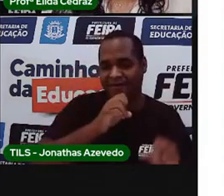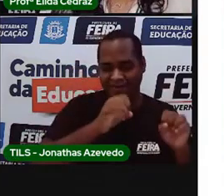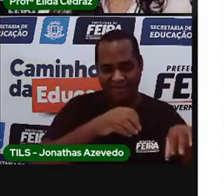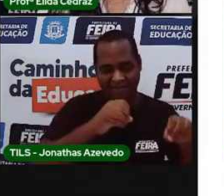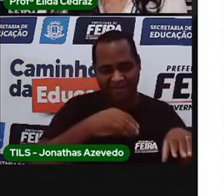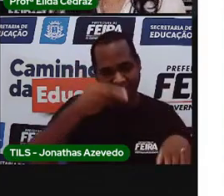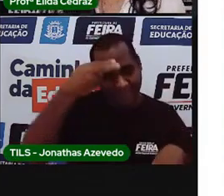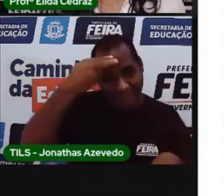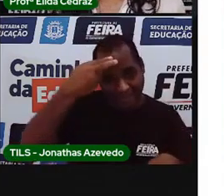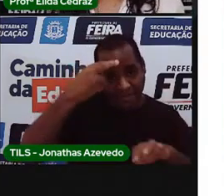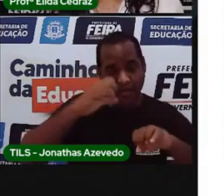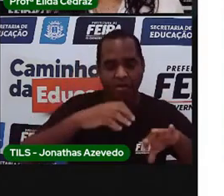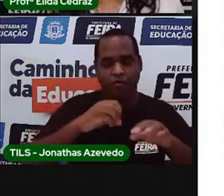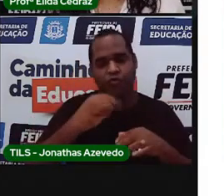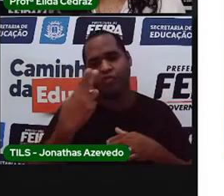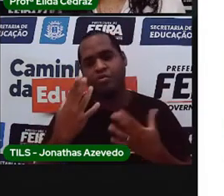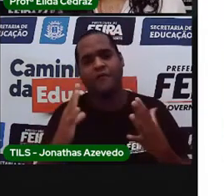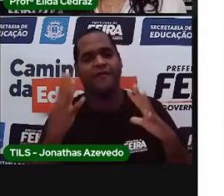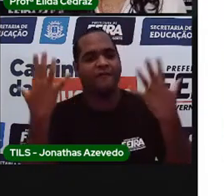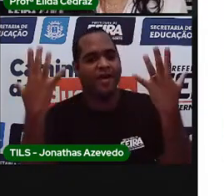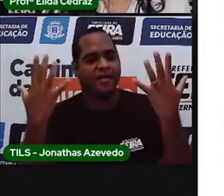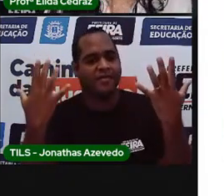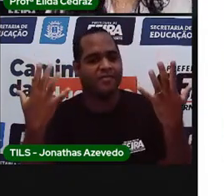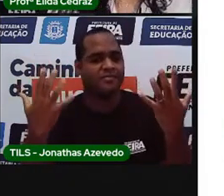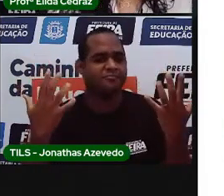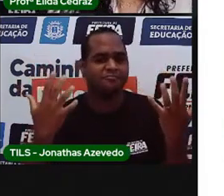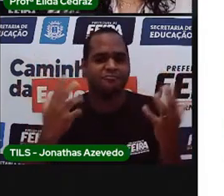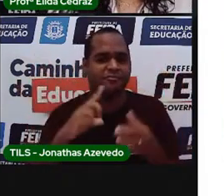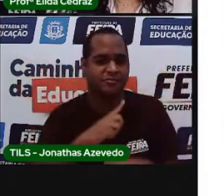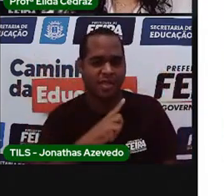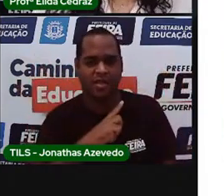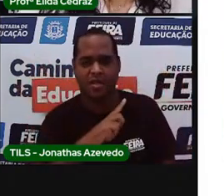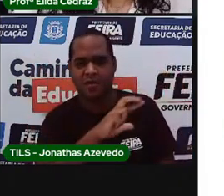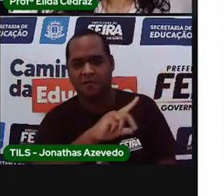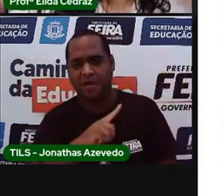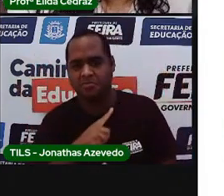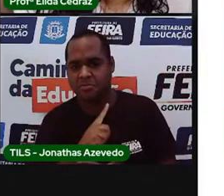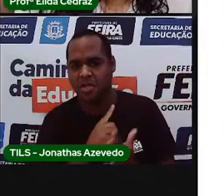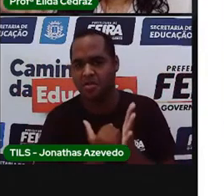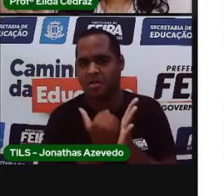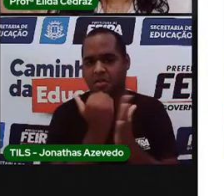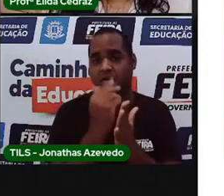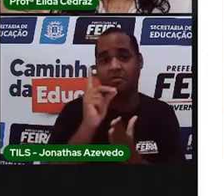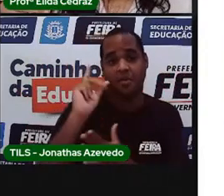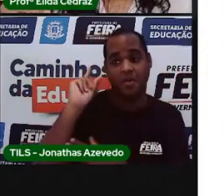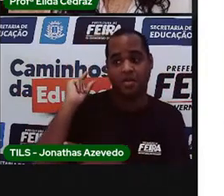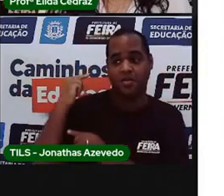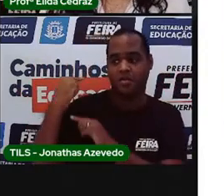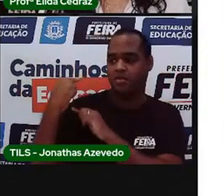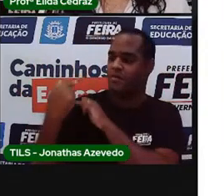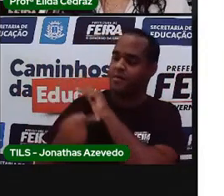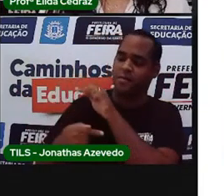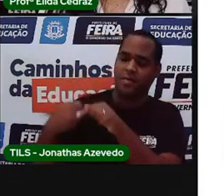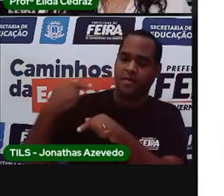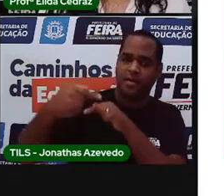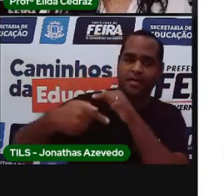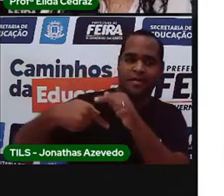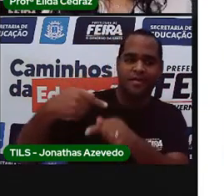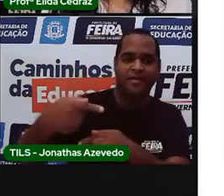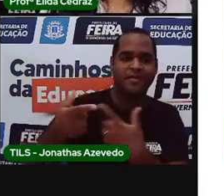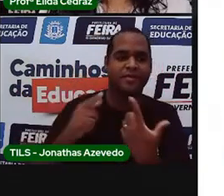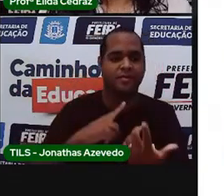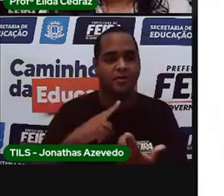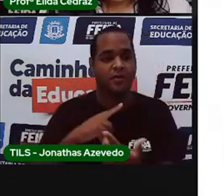netinhas ou uma festa tem algo que lá atrás os